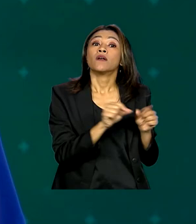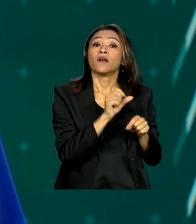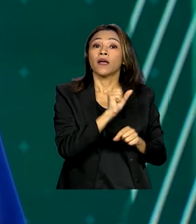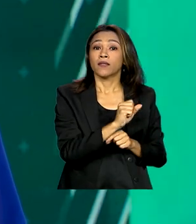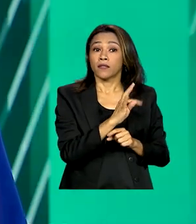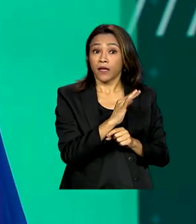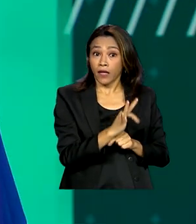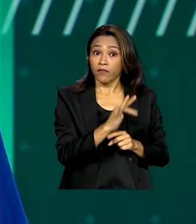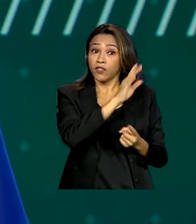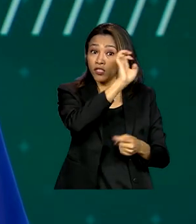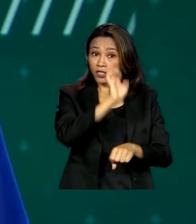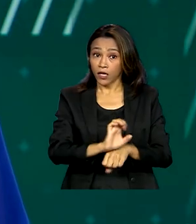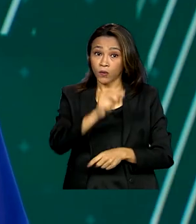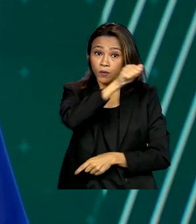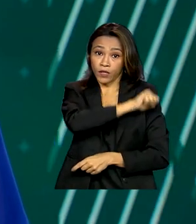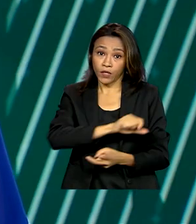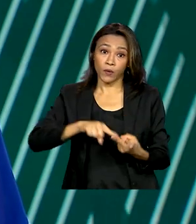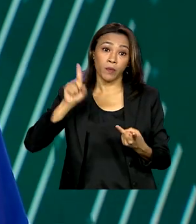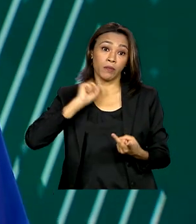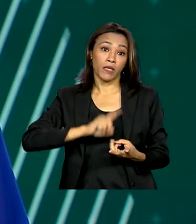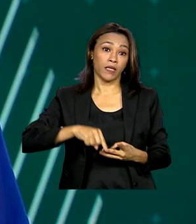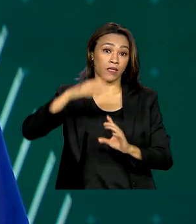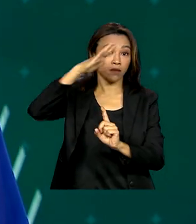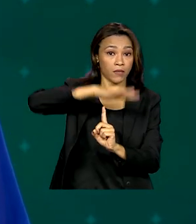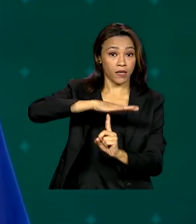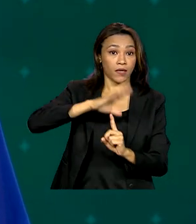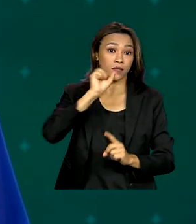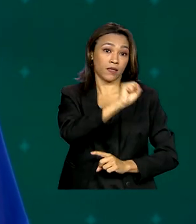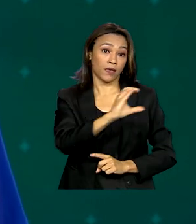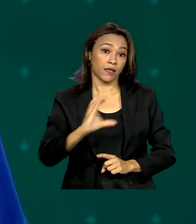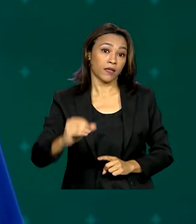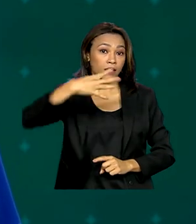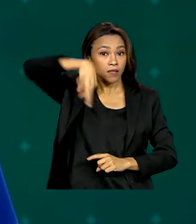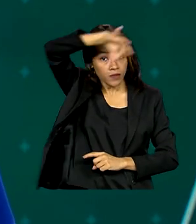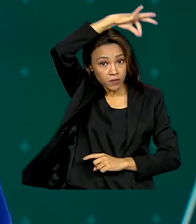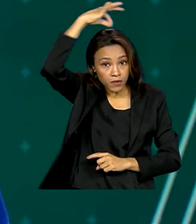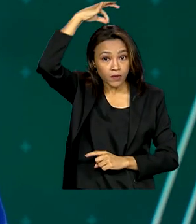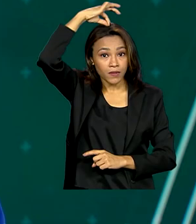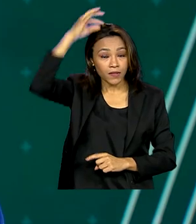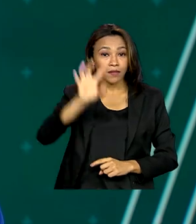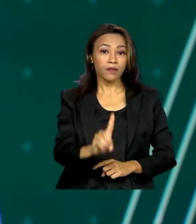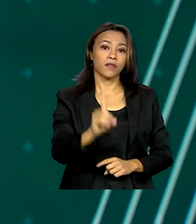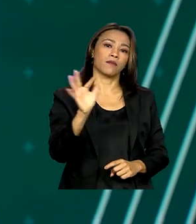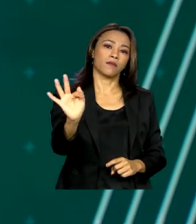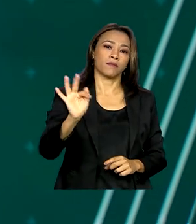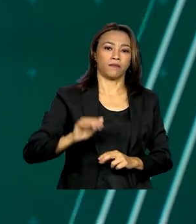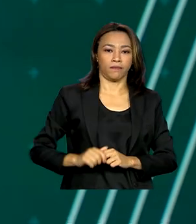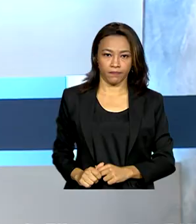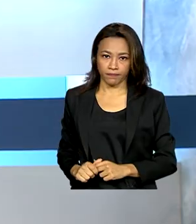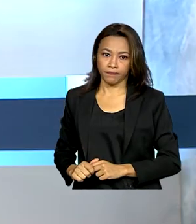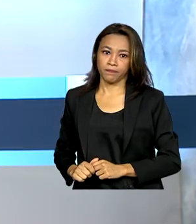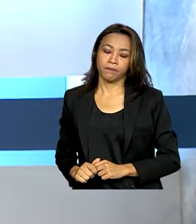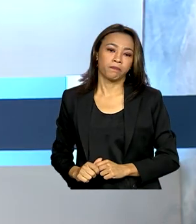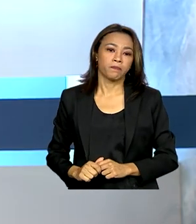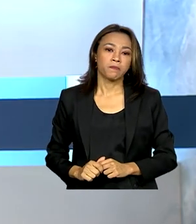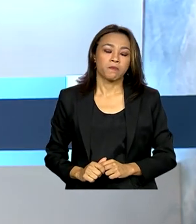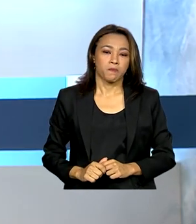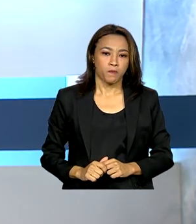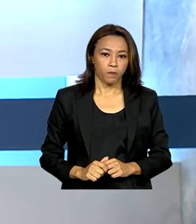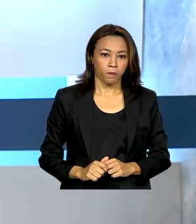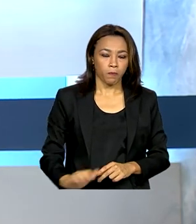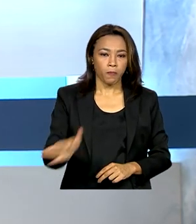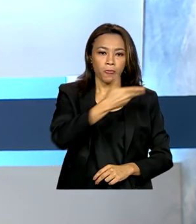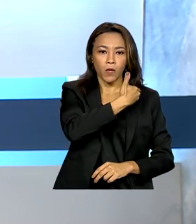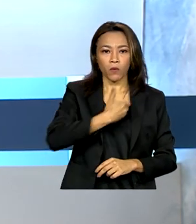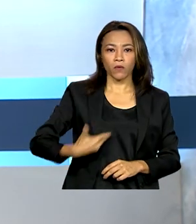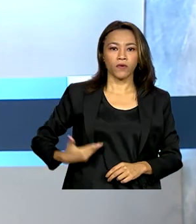Rio de Janeiro, Minas Gerais, Paraná, Santa Catarina, Espírito Santo e Distrito Federal. O